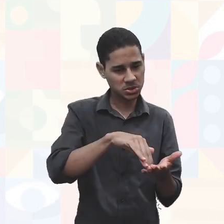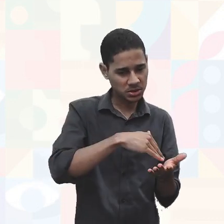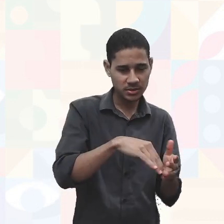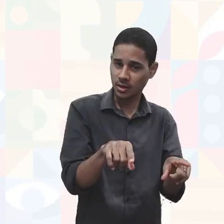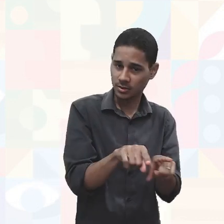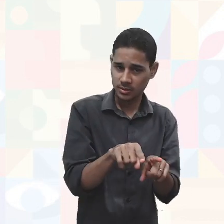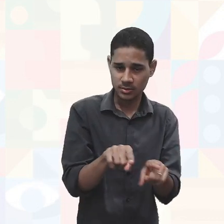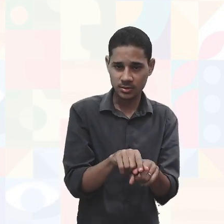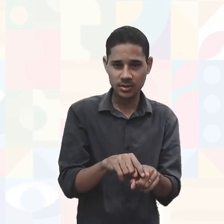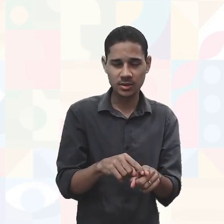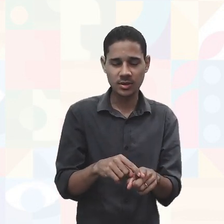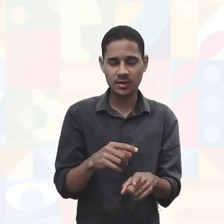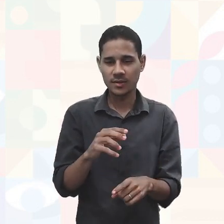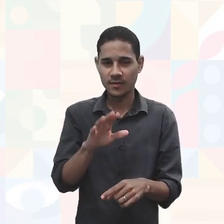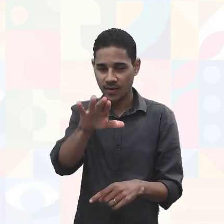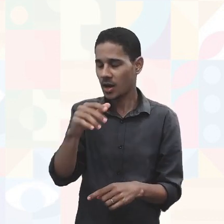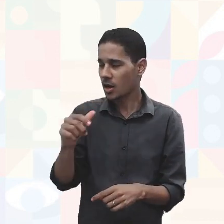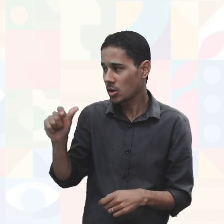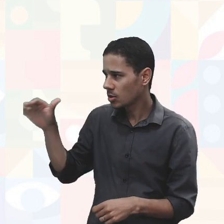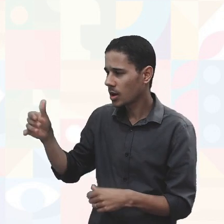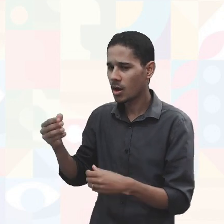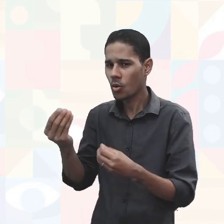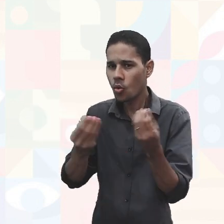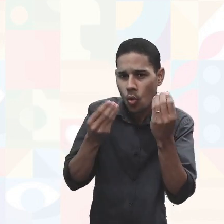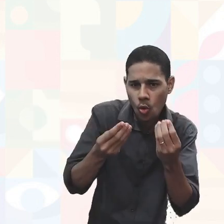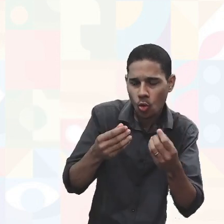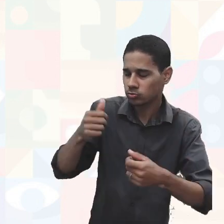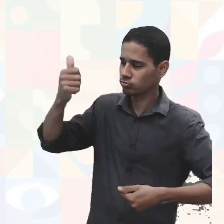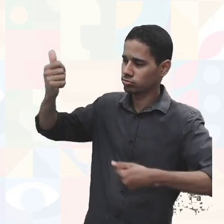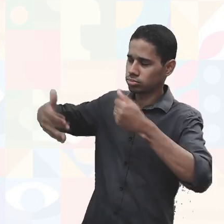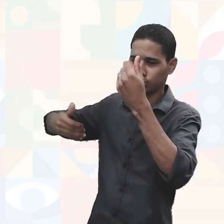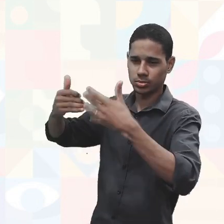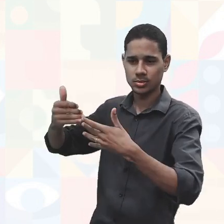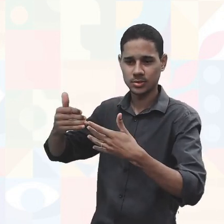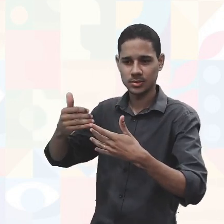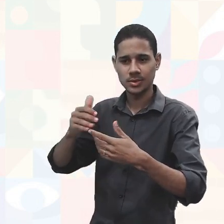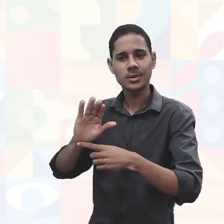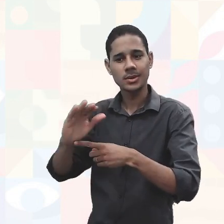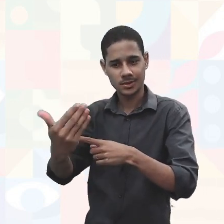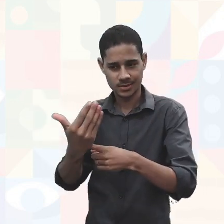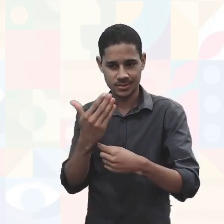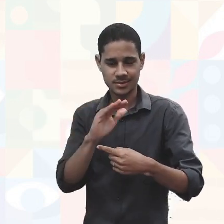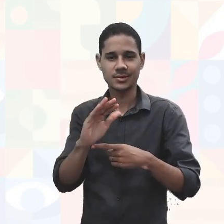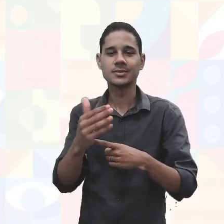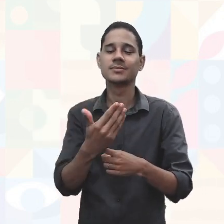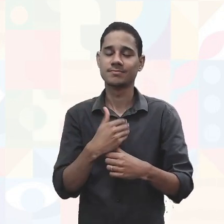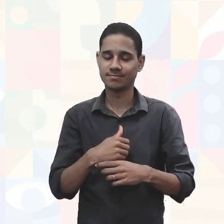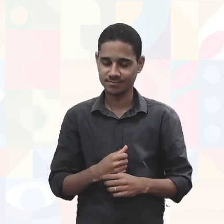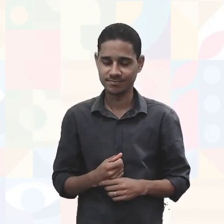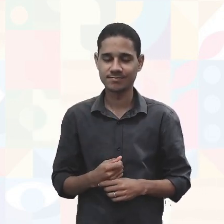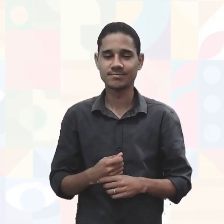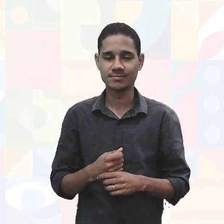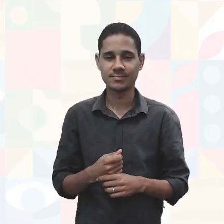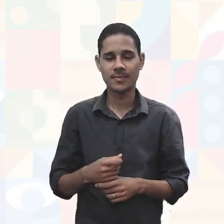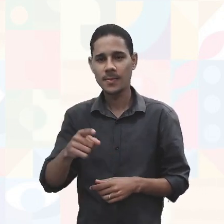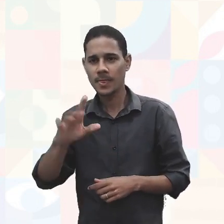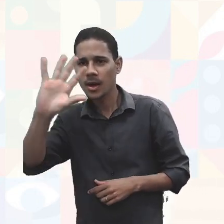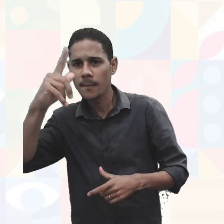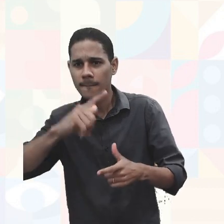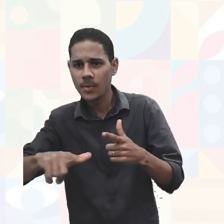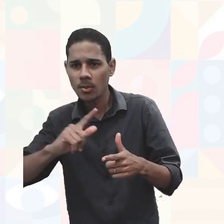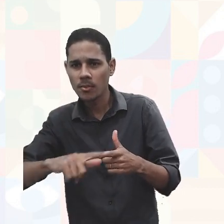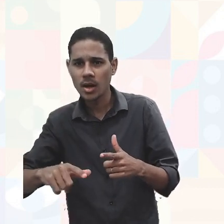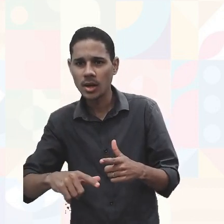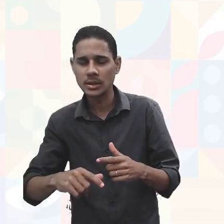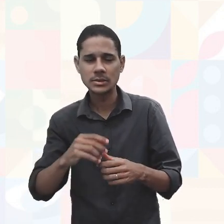também, dará o feedback do que está acontecendo na instituição. O que estiver acontecendo na instituição de algum problema,